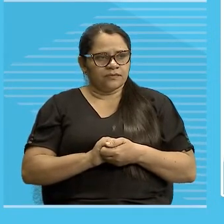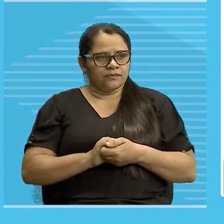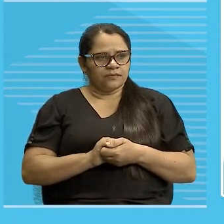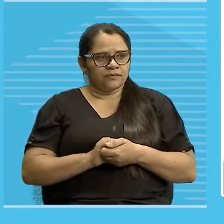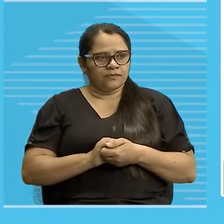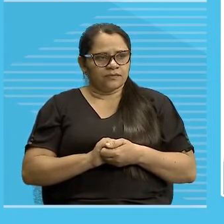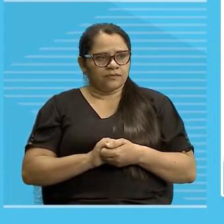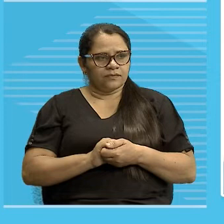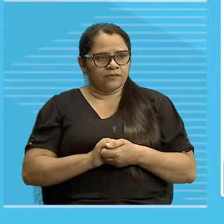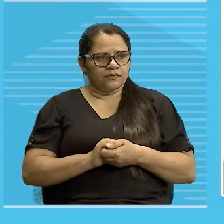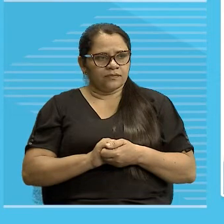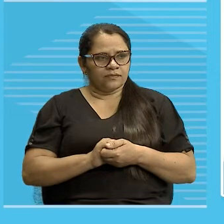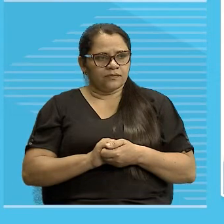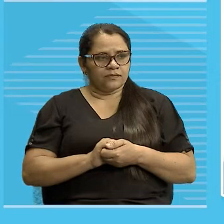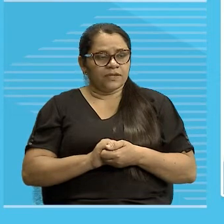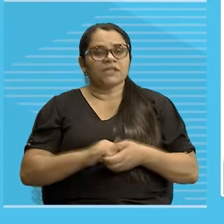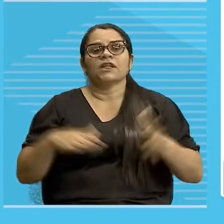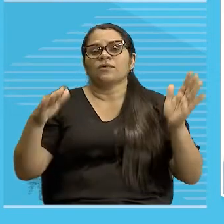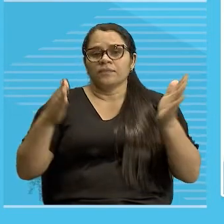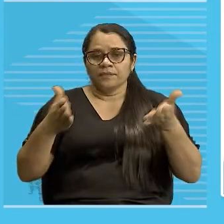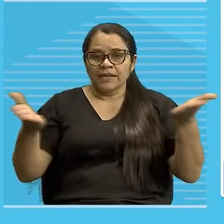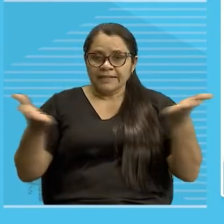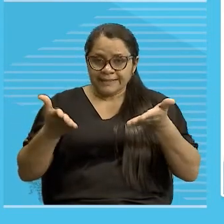na paróquia